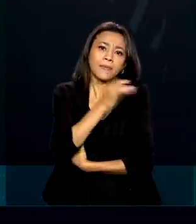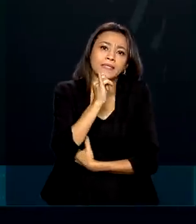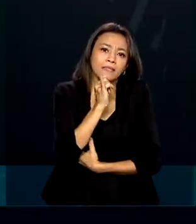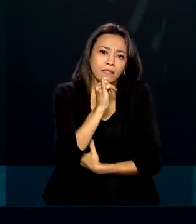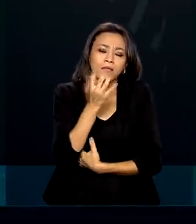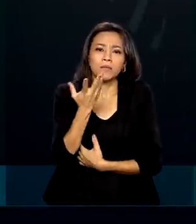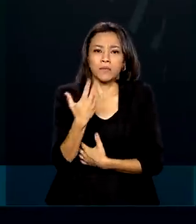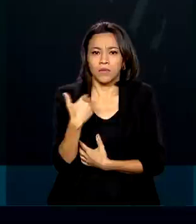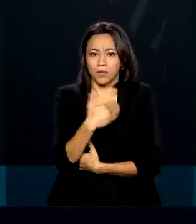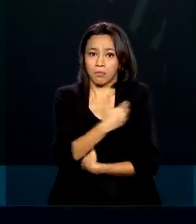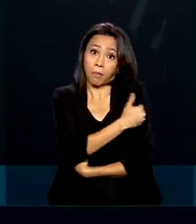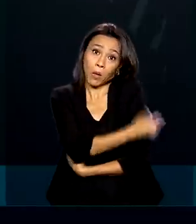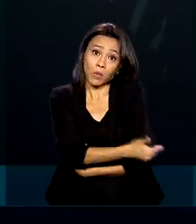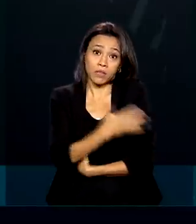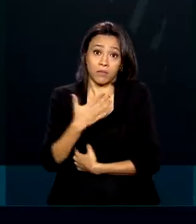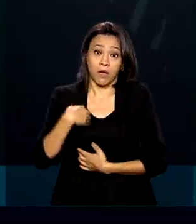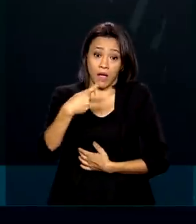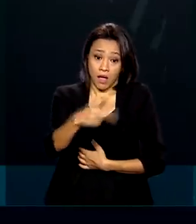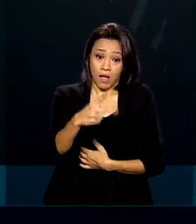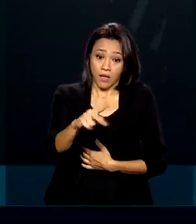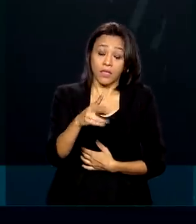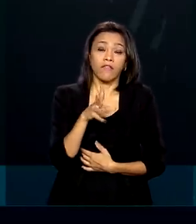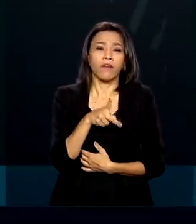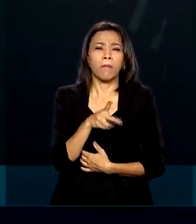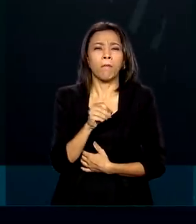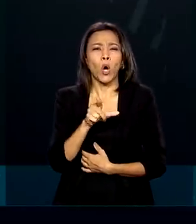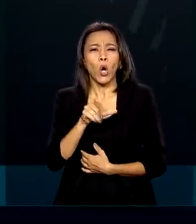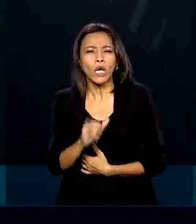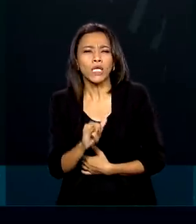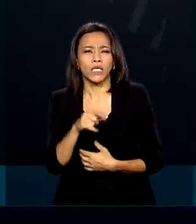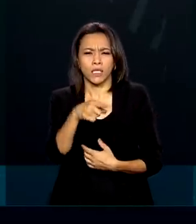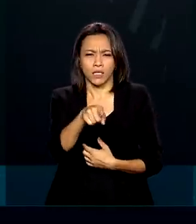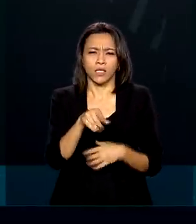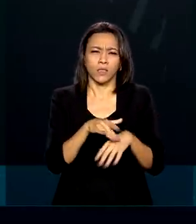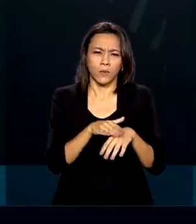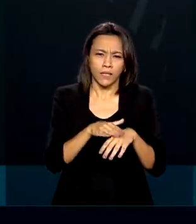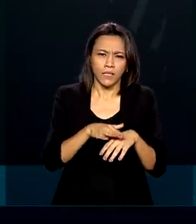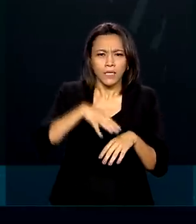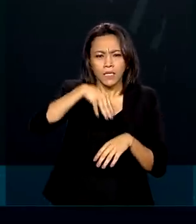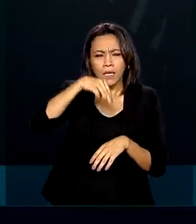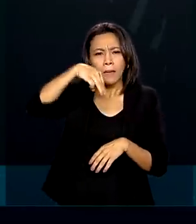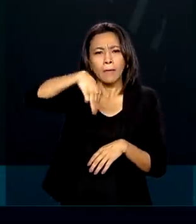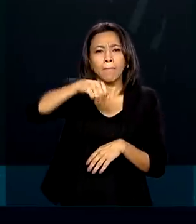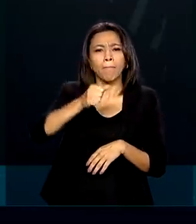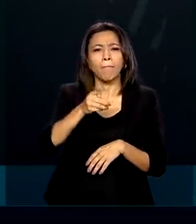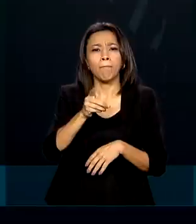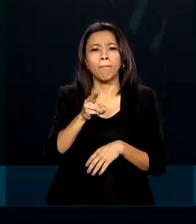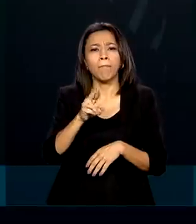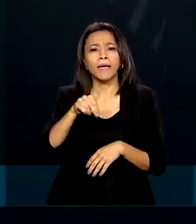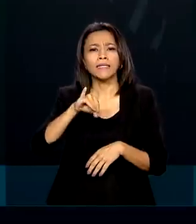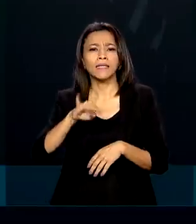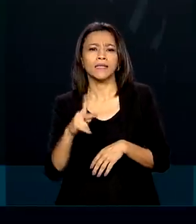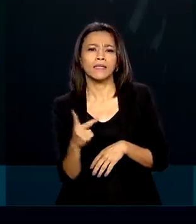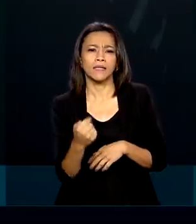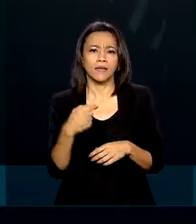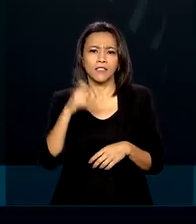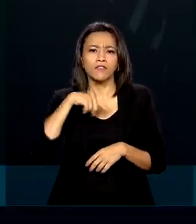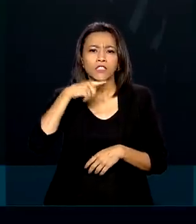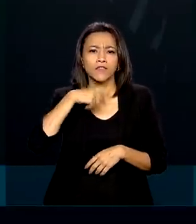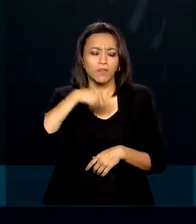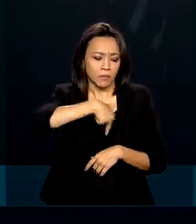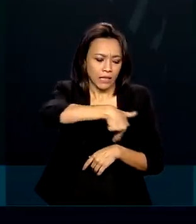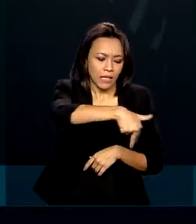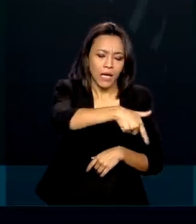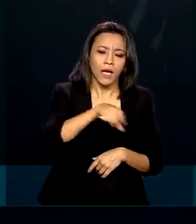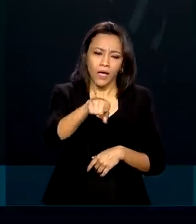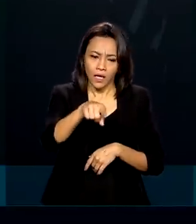próximos, minha madrinha teve polio, bilhete, ficou com problema para andar e tudo. Então, minha mãe